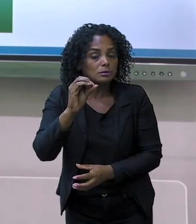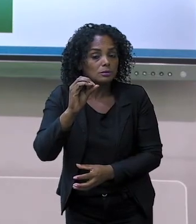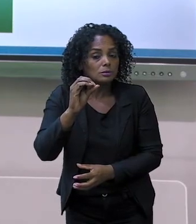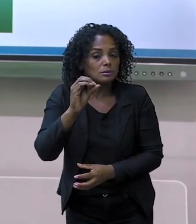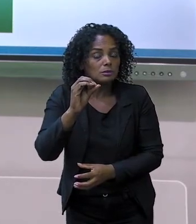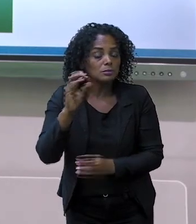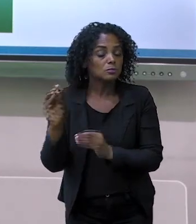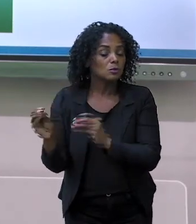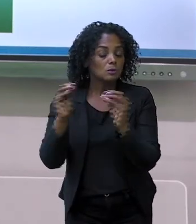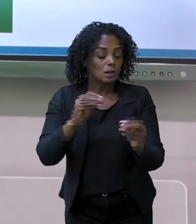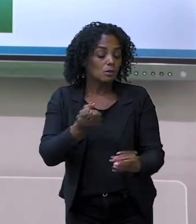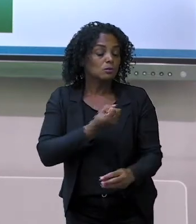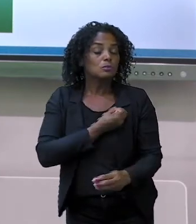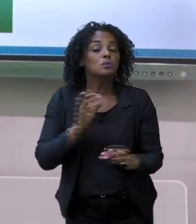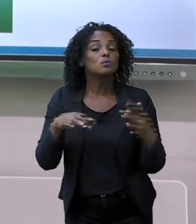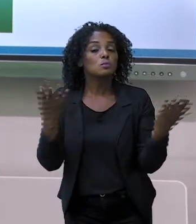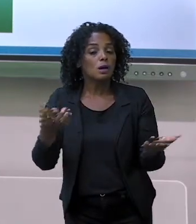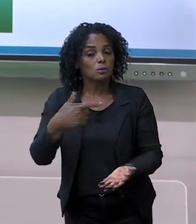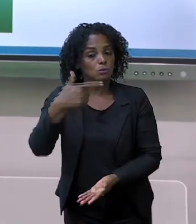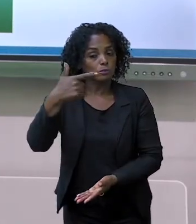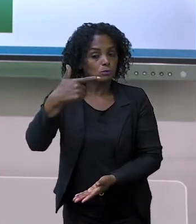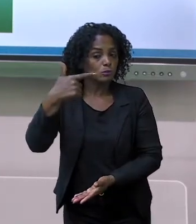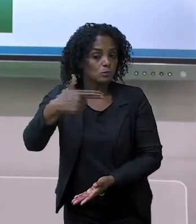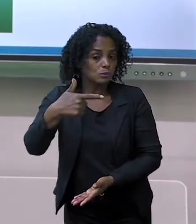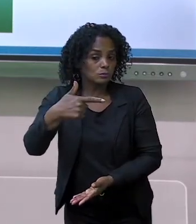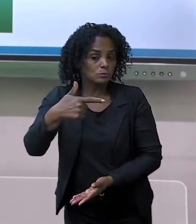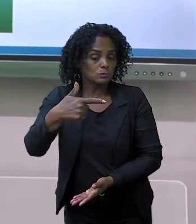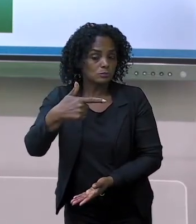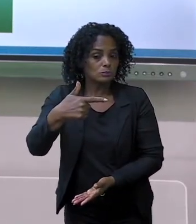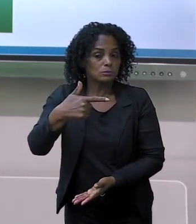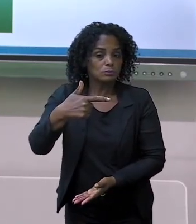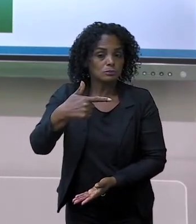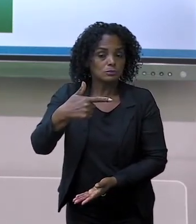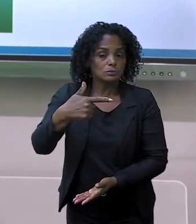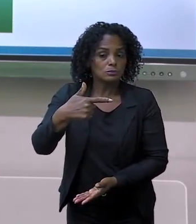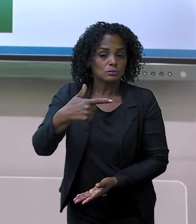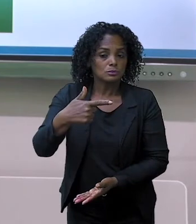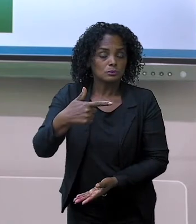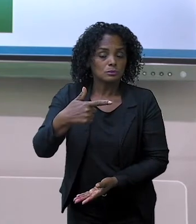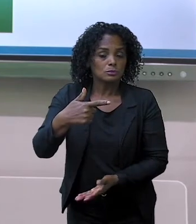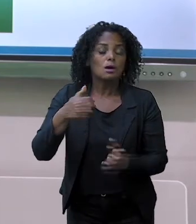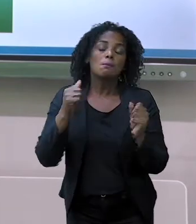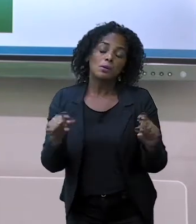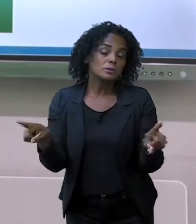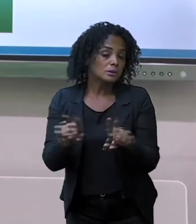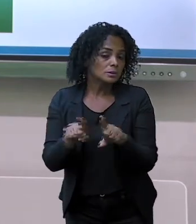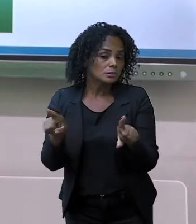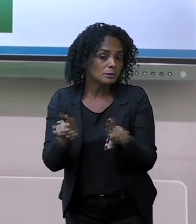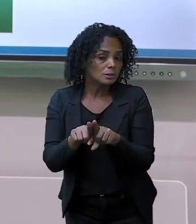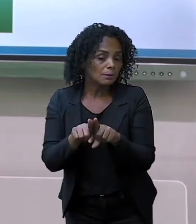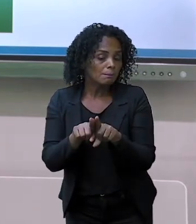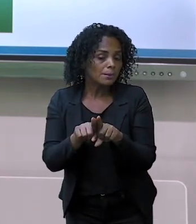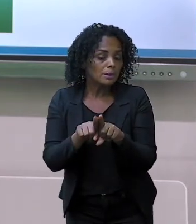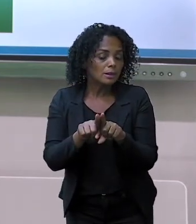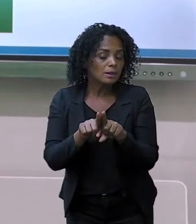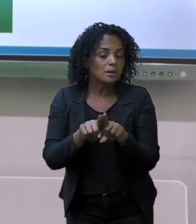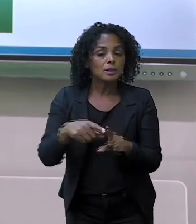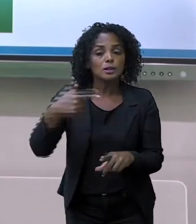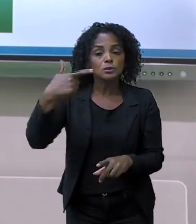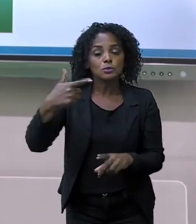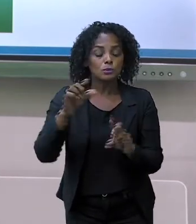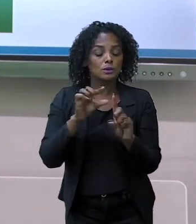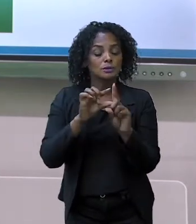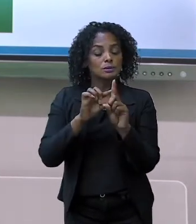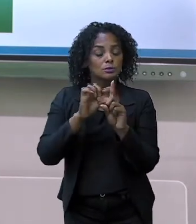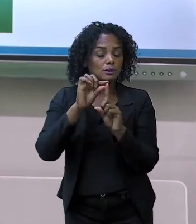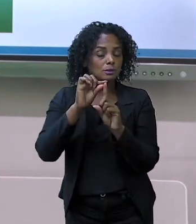dois aqui. E poderia ser duas unidades aqui, que seria vinte e dois. Deu para